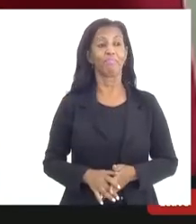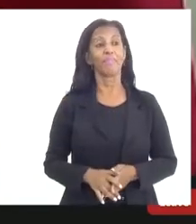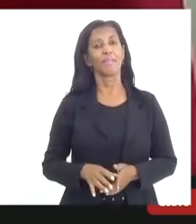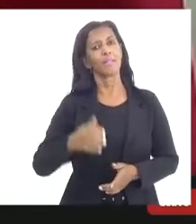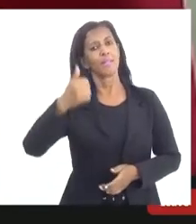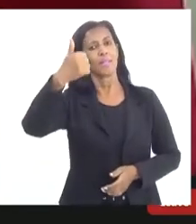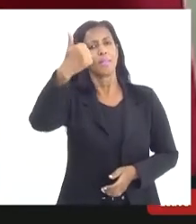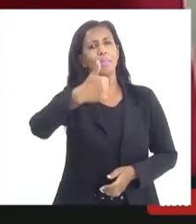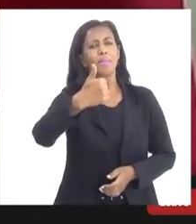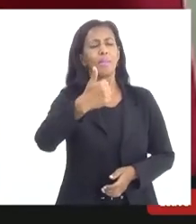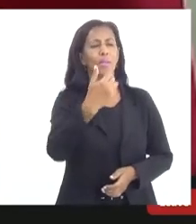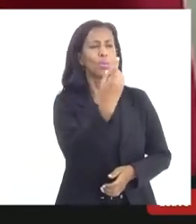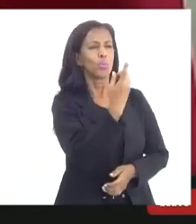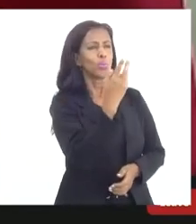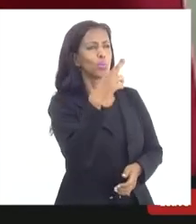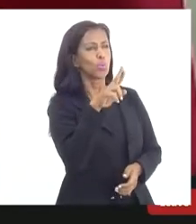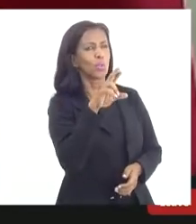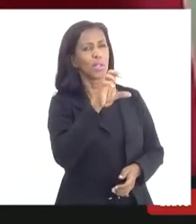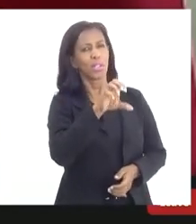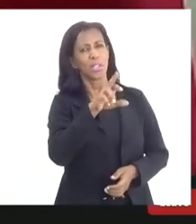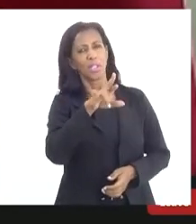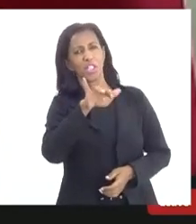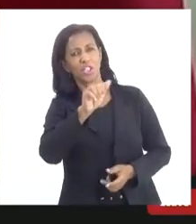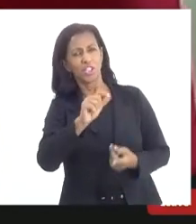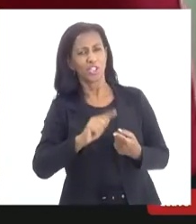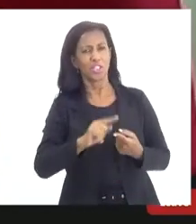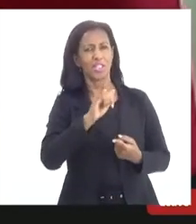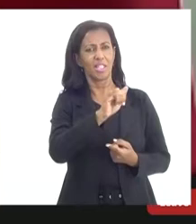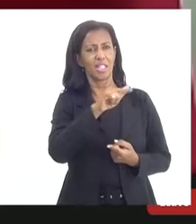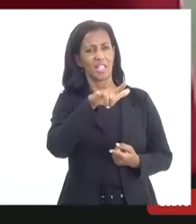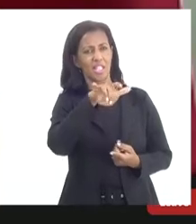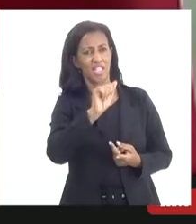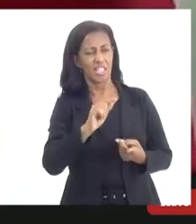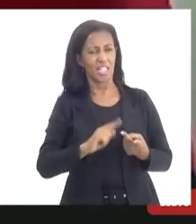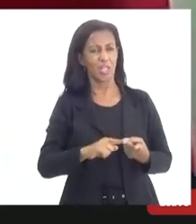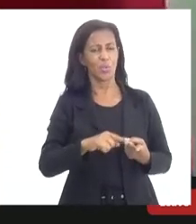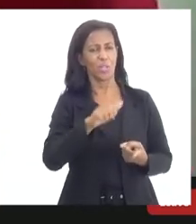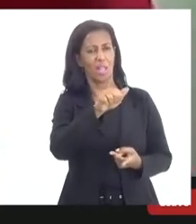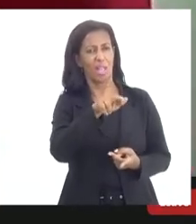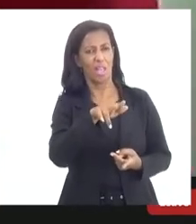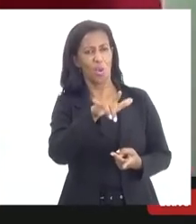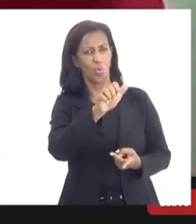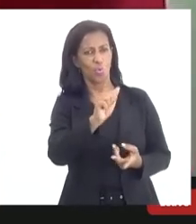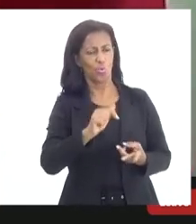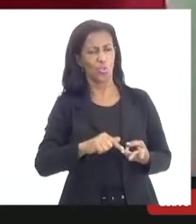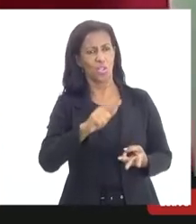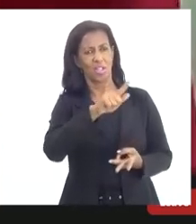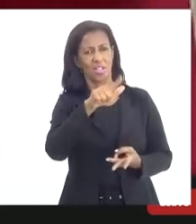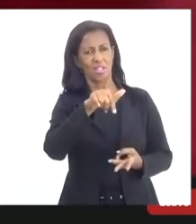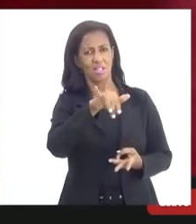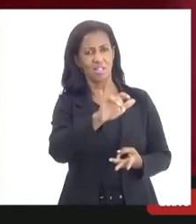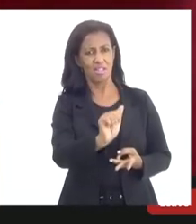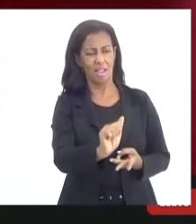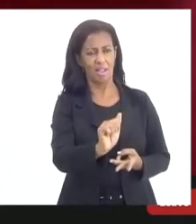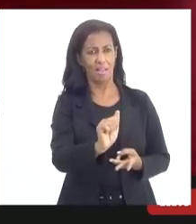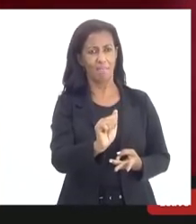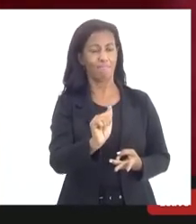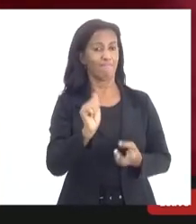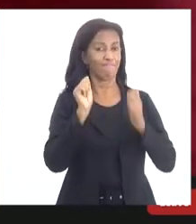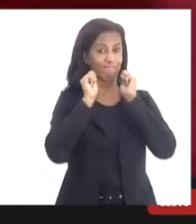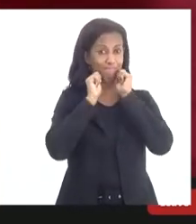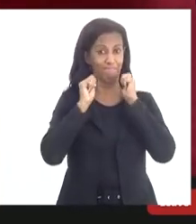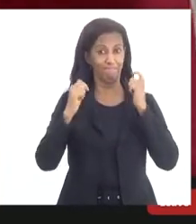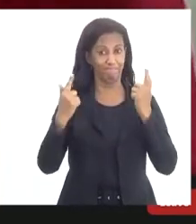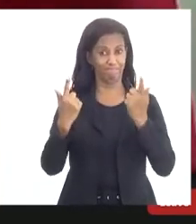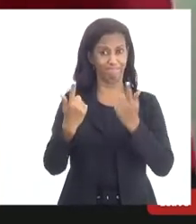doutora Cristina doutora Ilza doutora Maria Augusta dona Azaria nossa querida que essa casa tem de alguma maneira